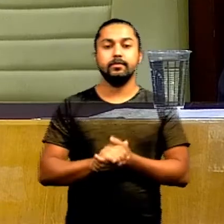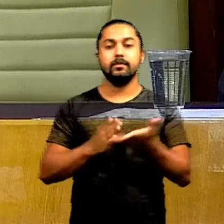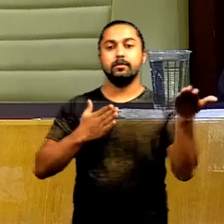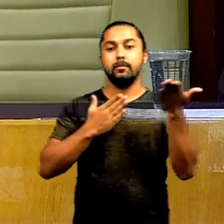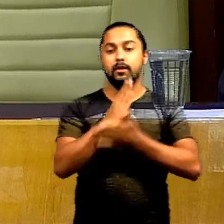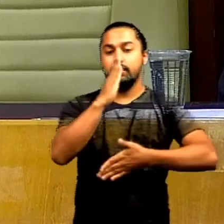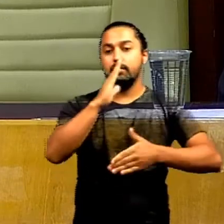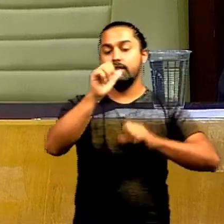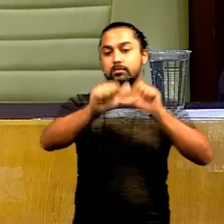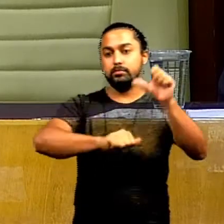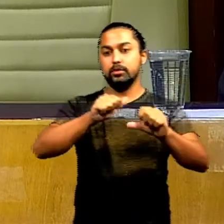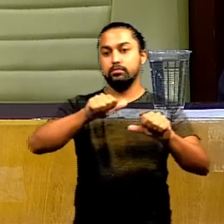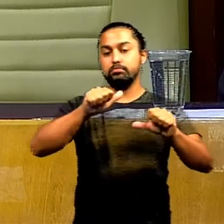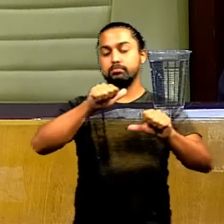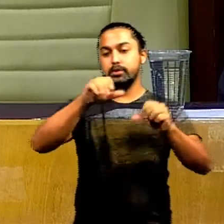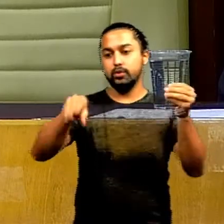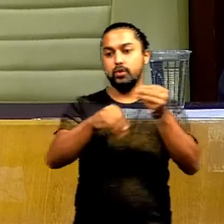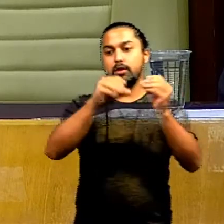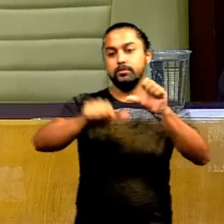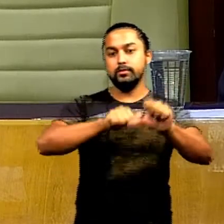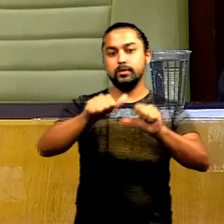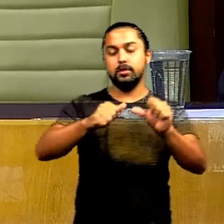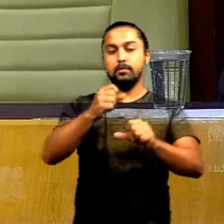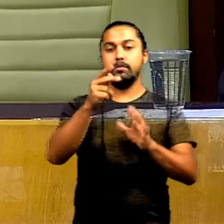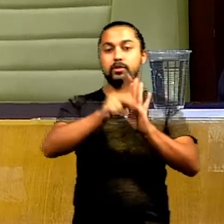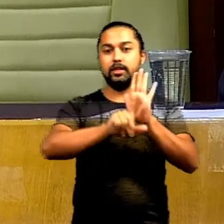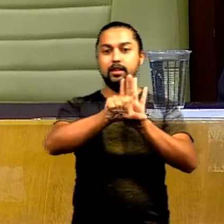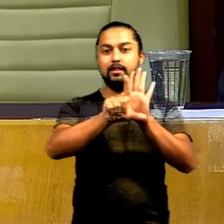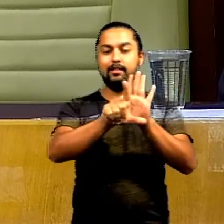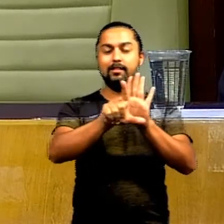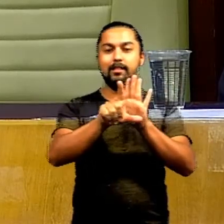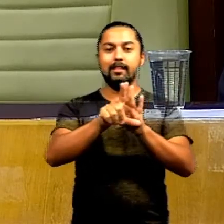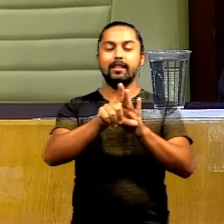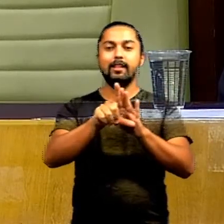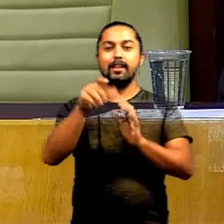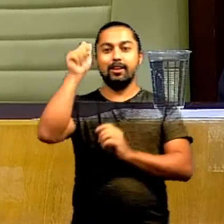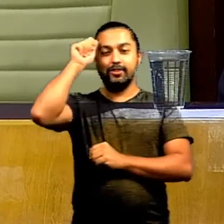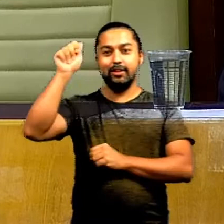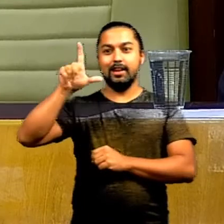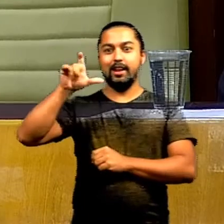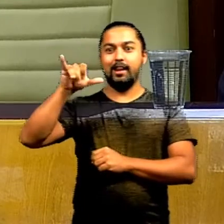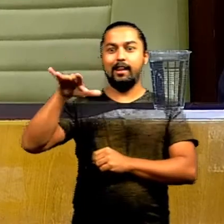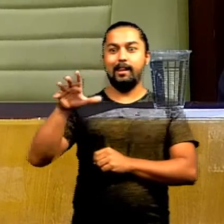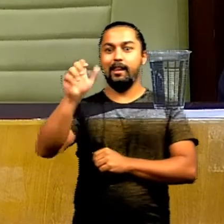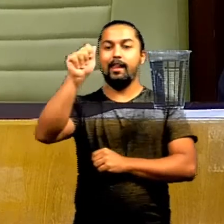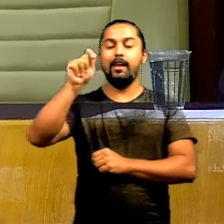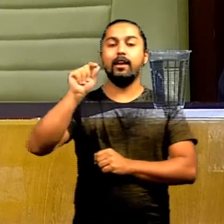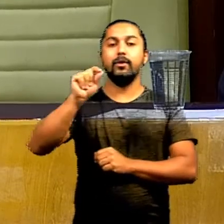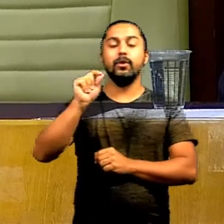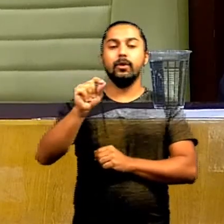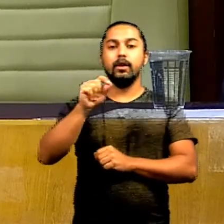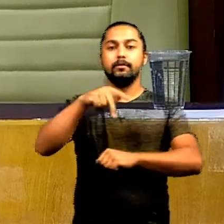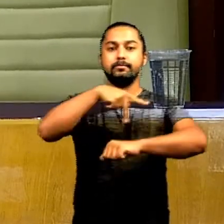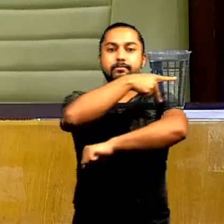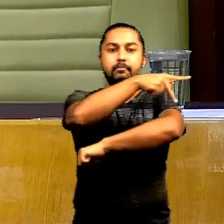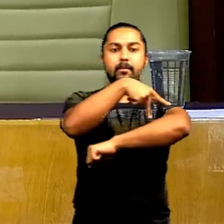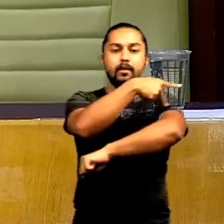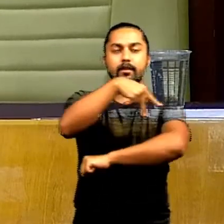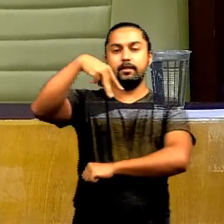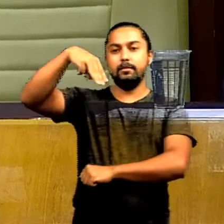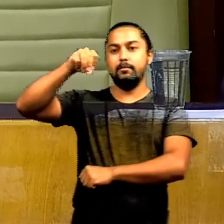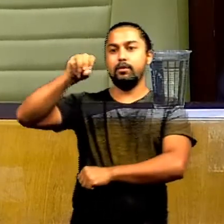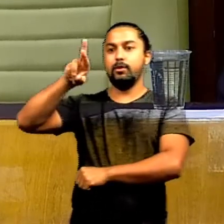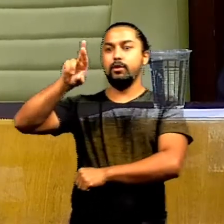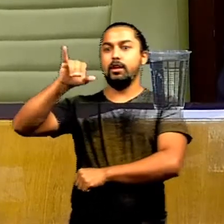dia. Aprovada a inclusão e versão do projeto de lei nº de 2020, da autoria da vereadora Aléa Kleber, concede a denominação de Praça do